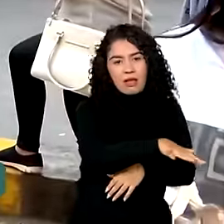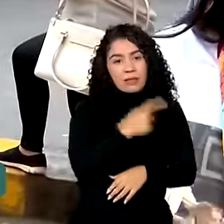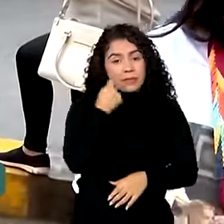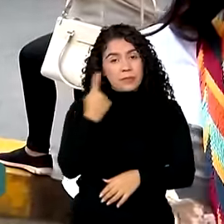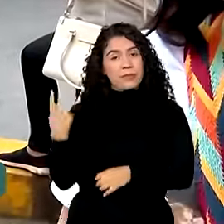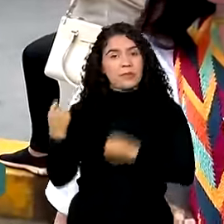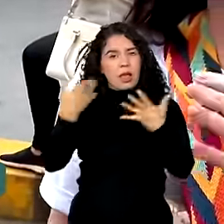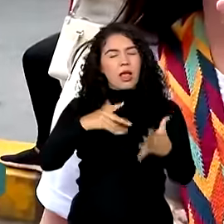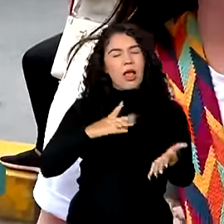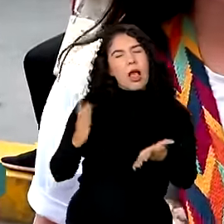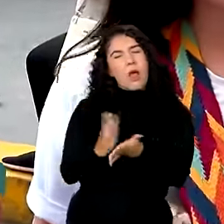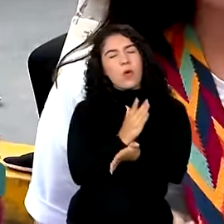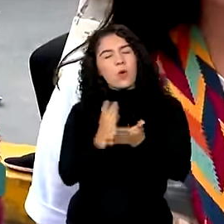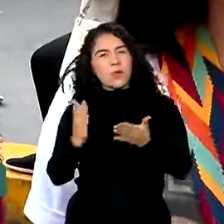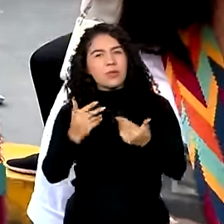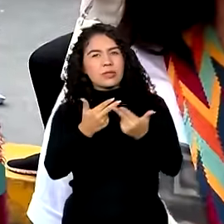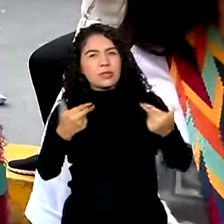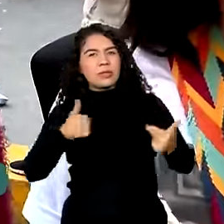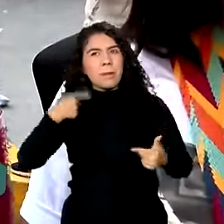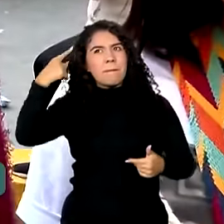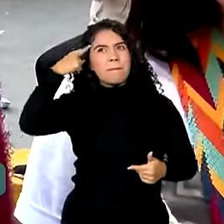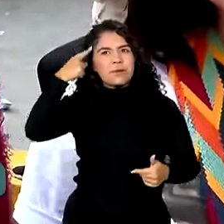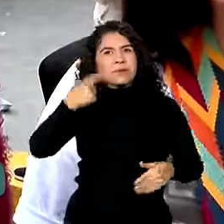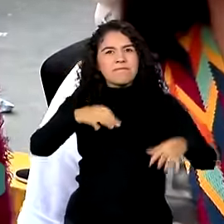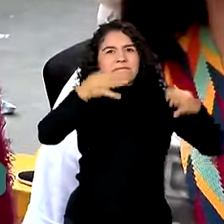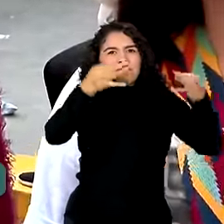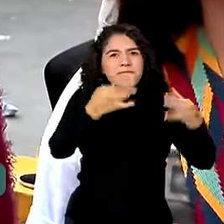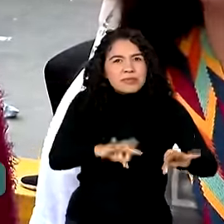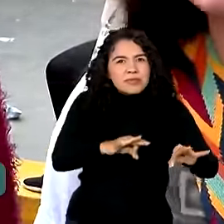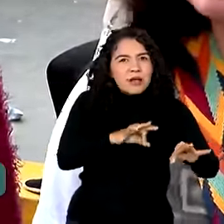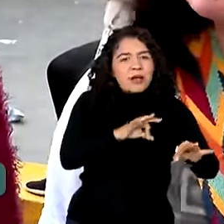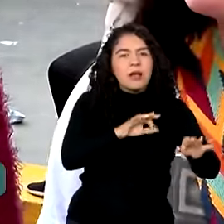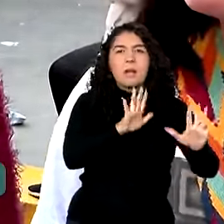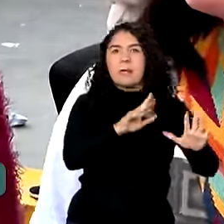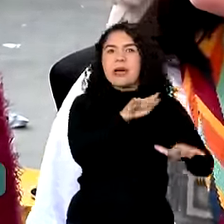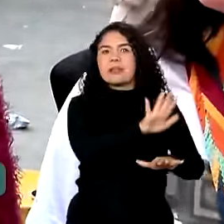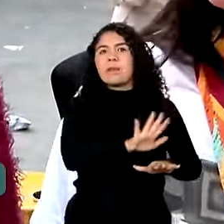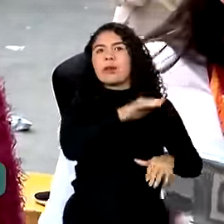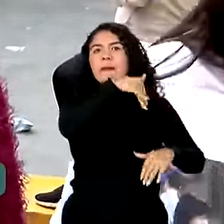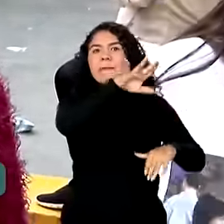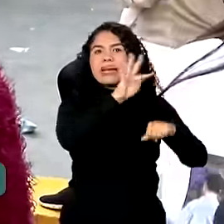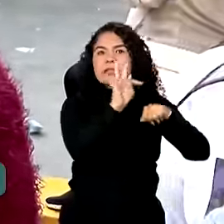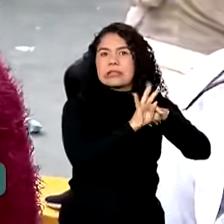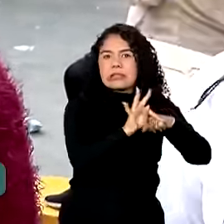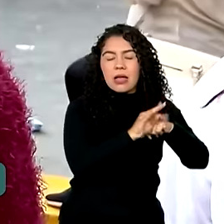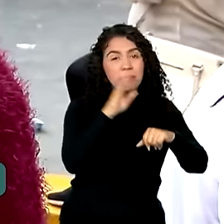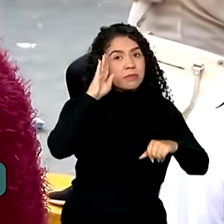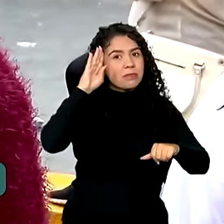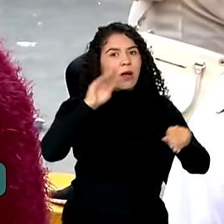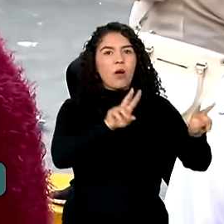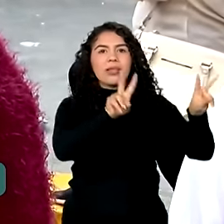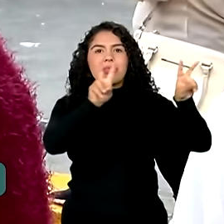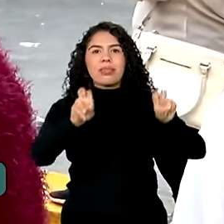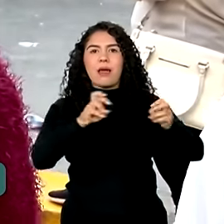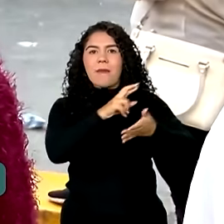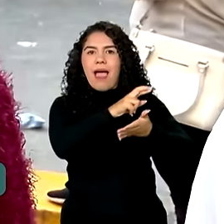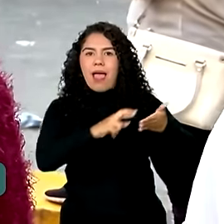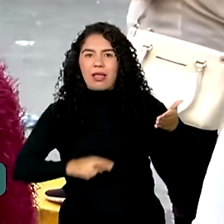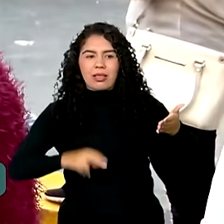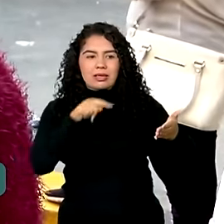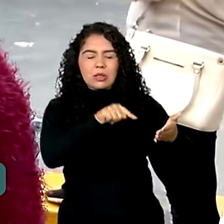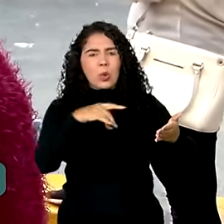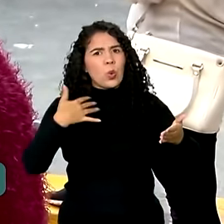que eu achava que iam cair, mas tinha algumas questões mais técnicas, principalmente a redação que foi mais puxada,